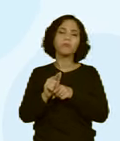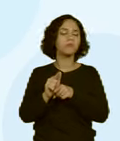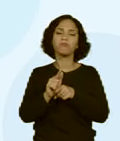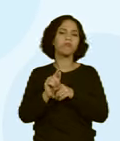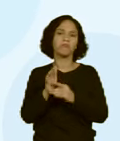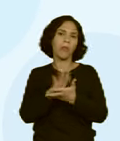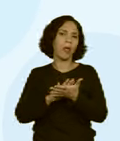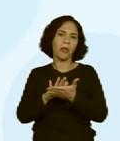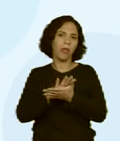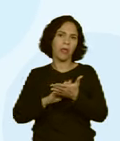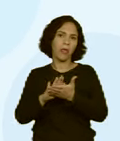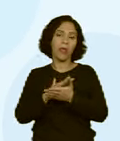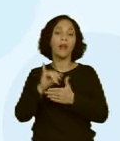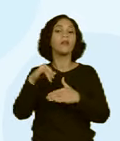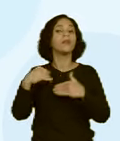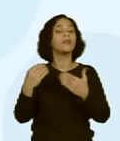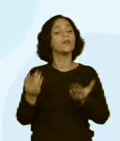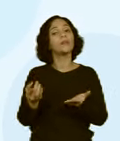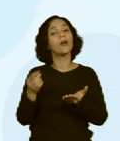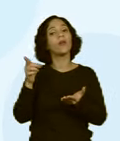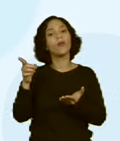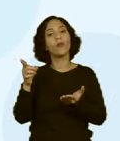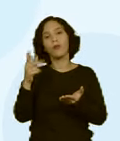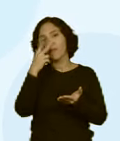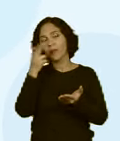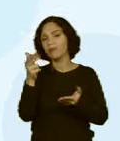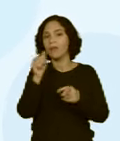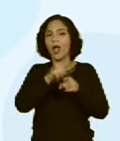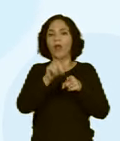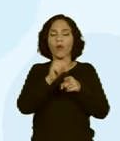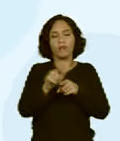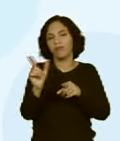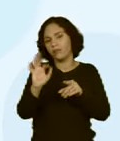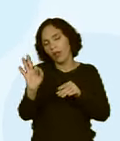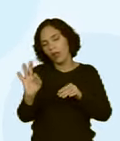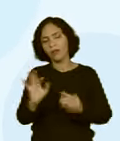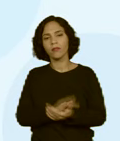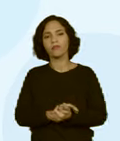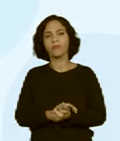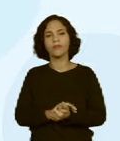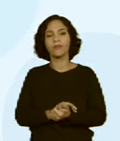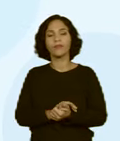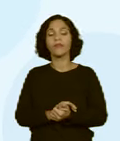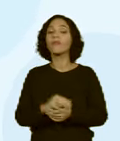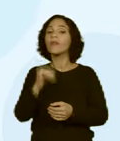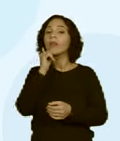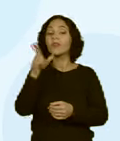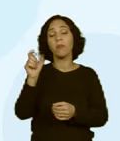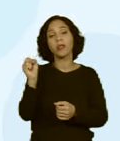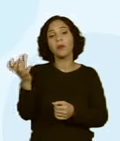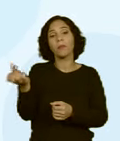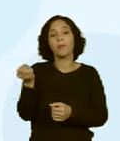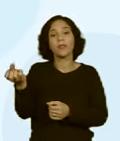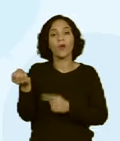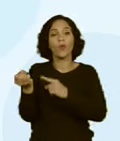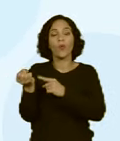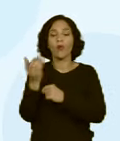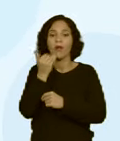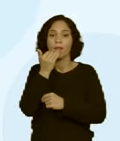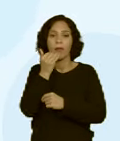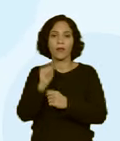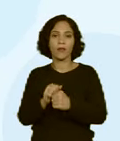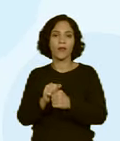imóvel alugado, então ela não está recebendo nenhum retorno de aluguel. Vamos supor que alguém receba pensão alimentícia,